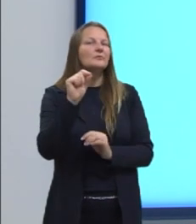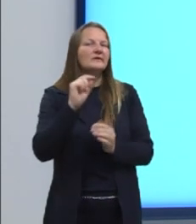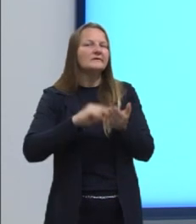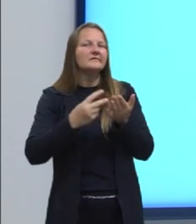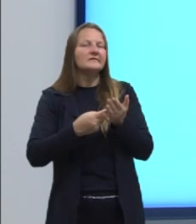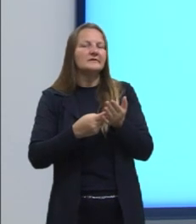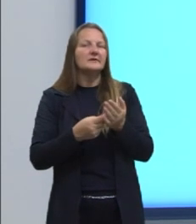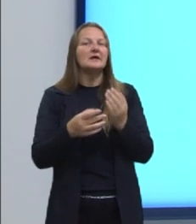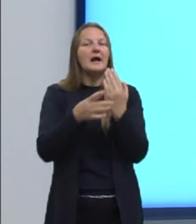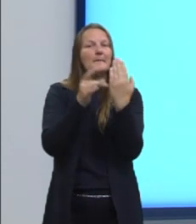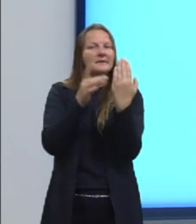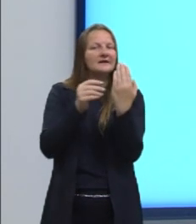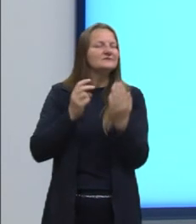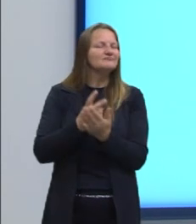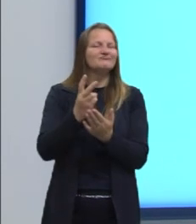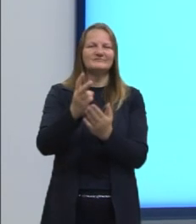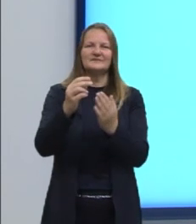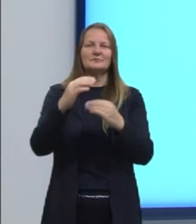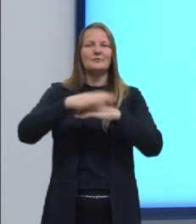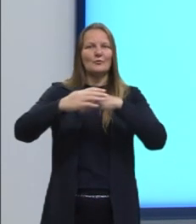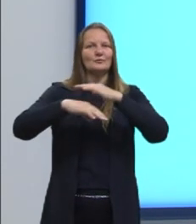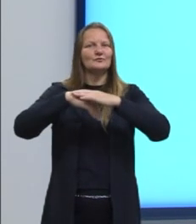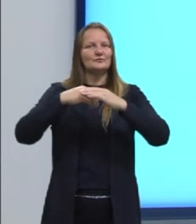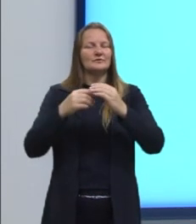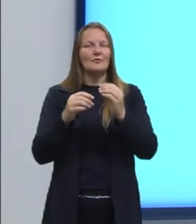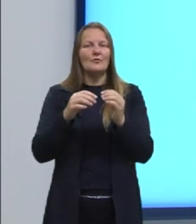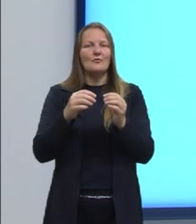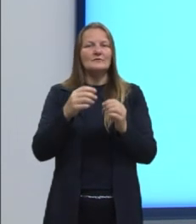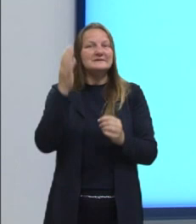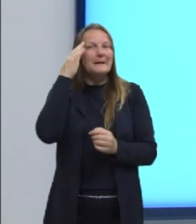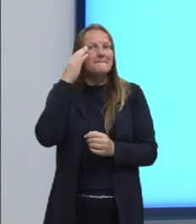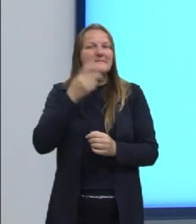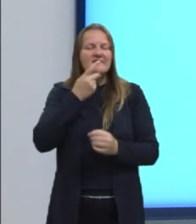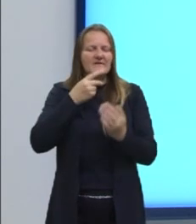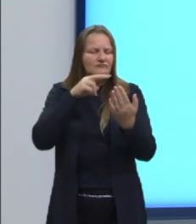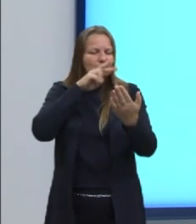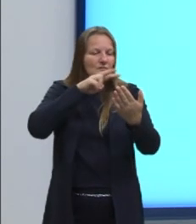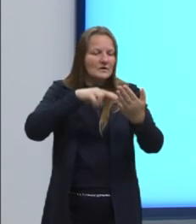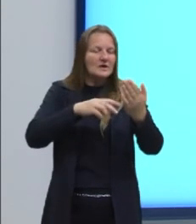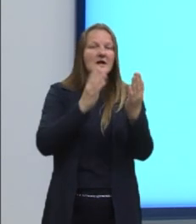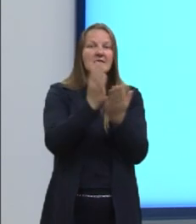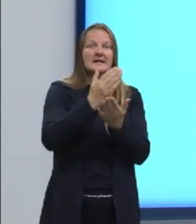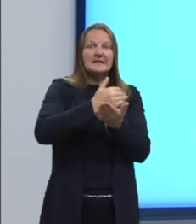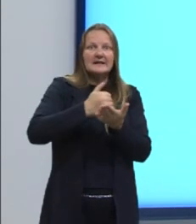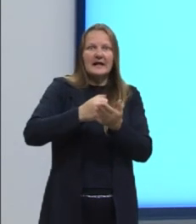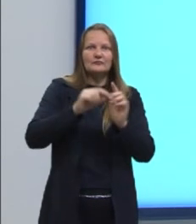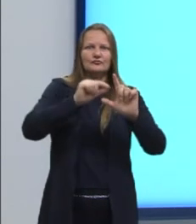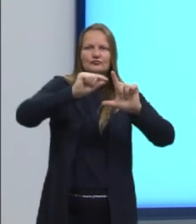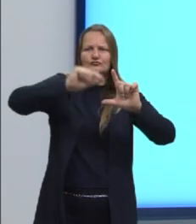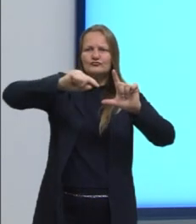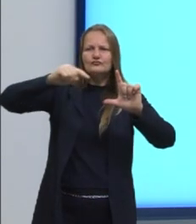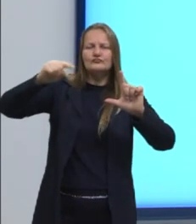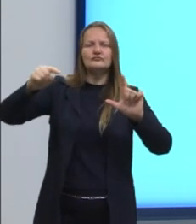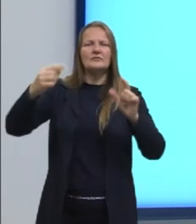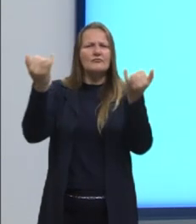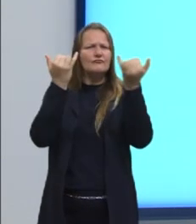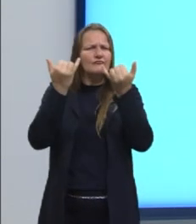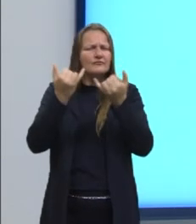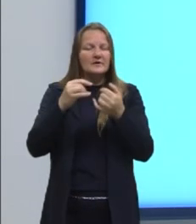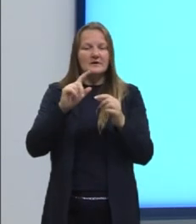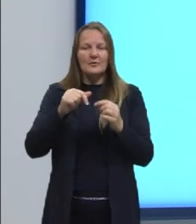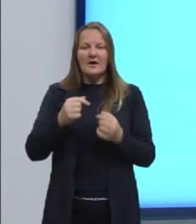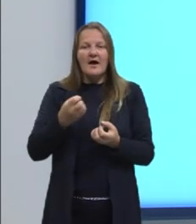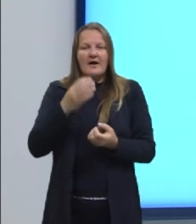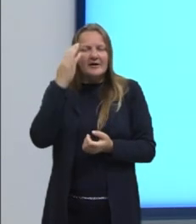habilidades vai ter essa construção de argumentos. Por quê? Porque precisamos ler o enunciado da questão,